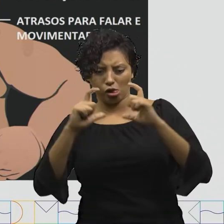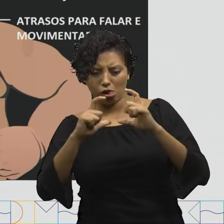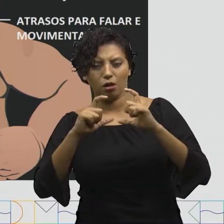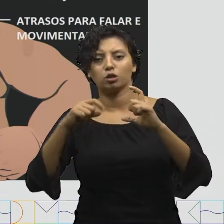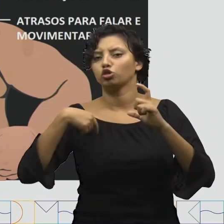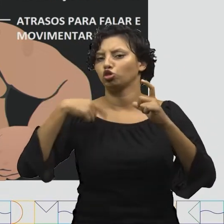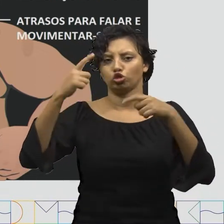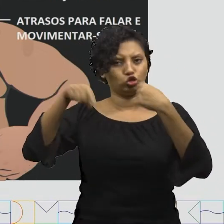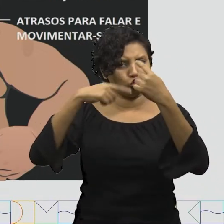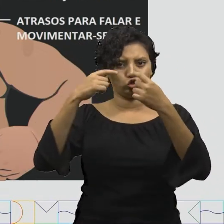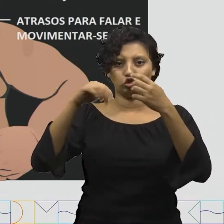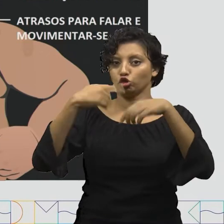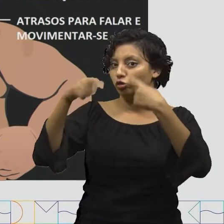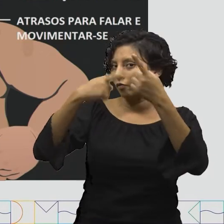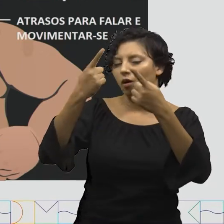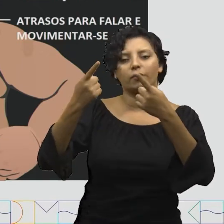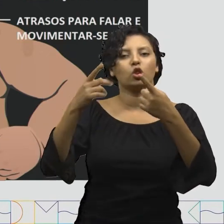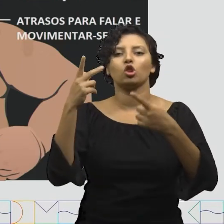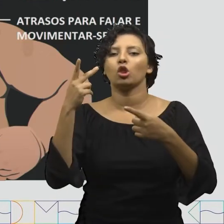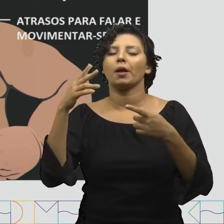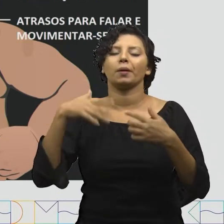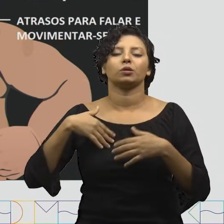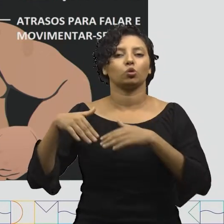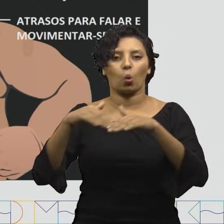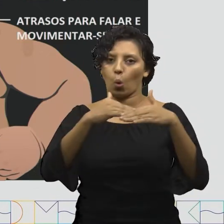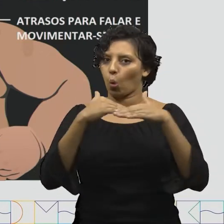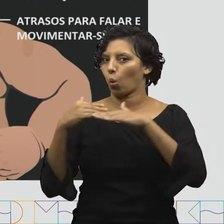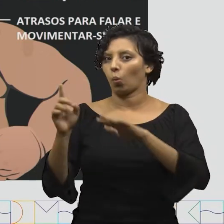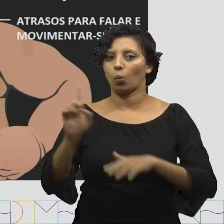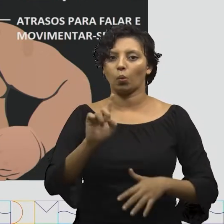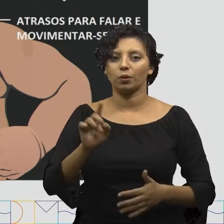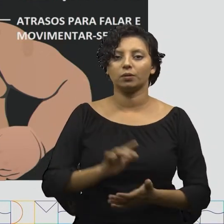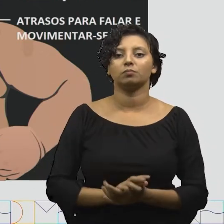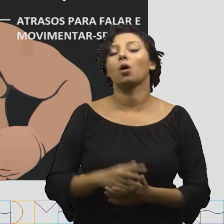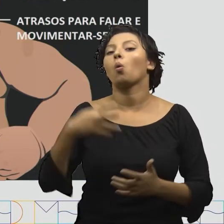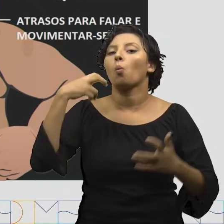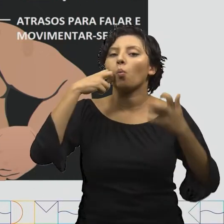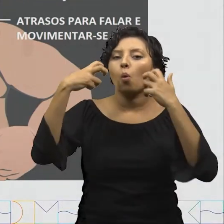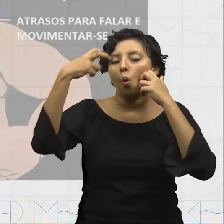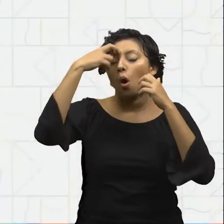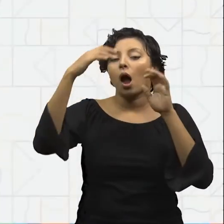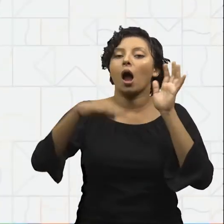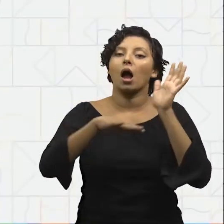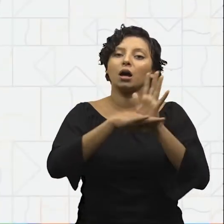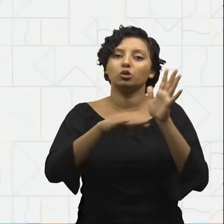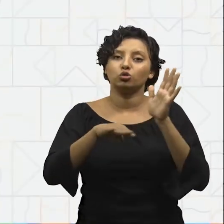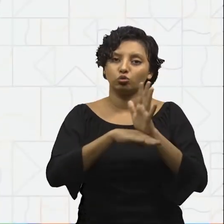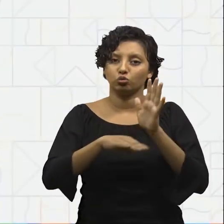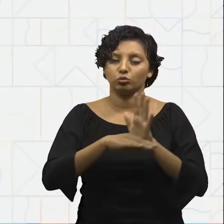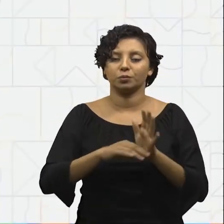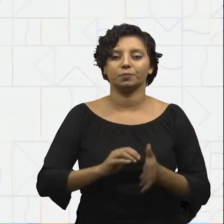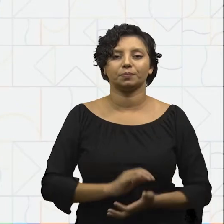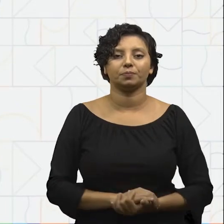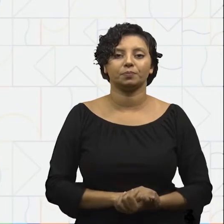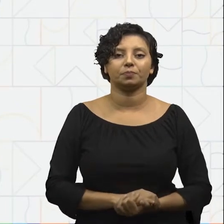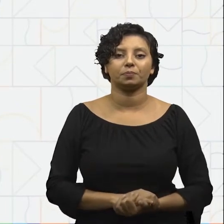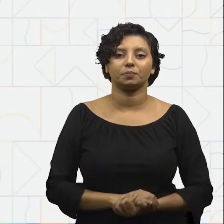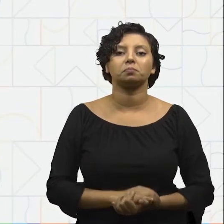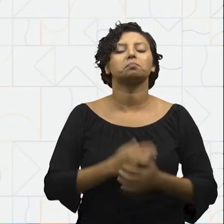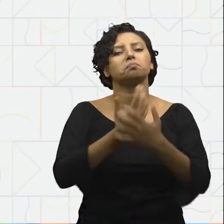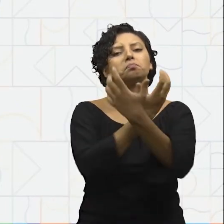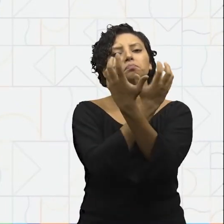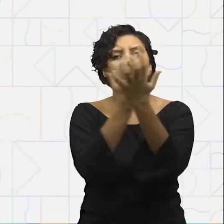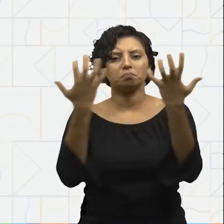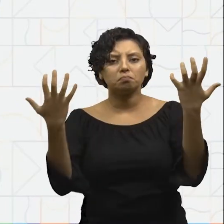adequado. O botox tem auxiliado na mobilidade de articulações. Ambientalmente, as bactérias